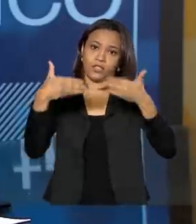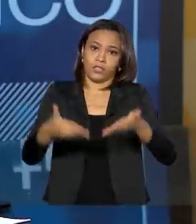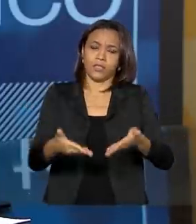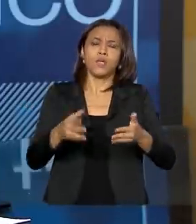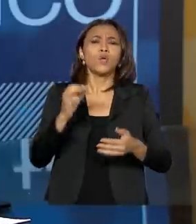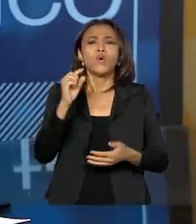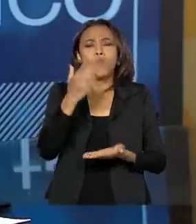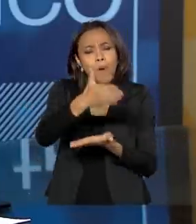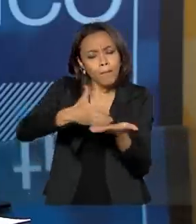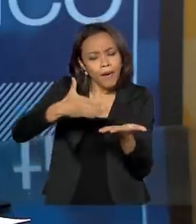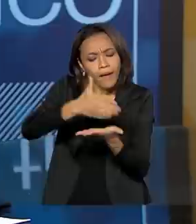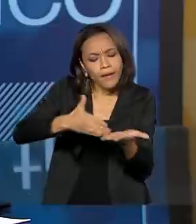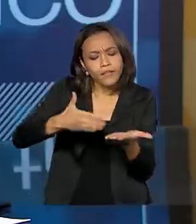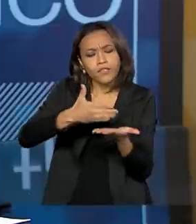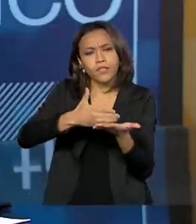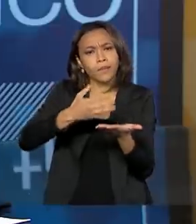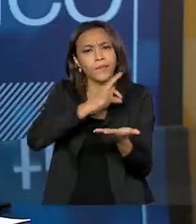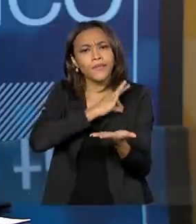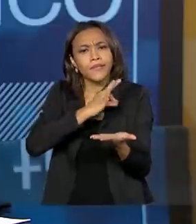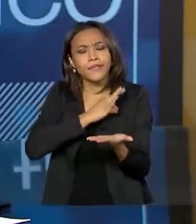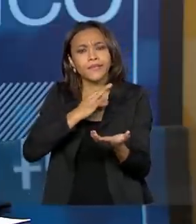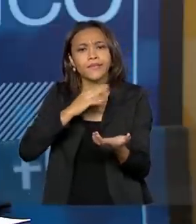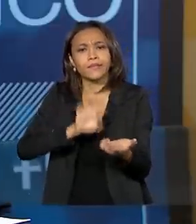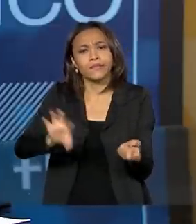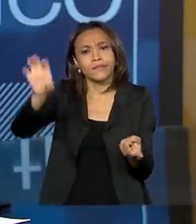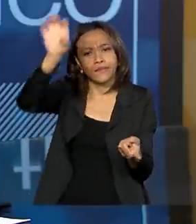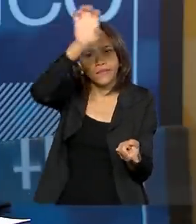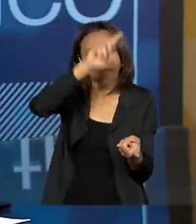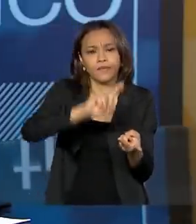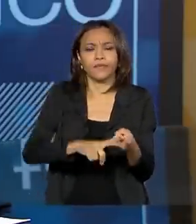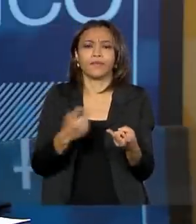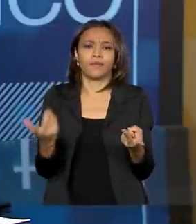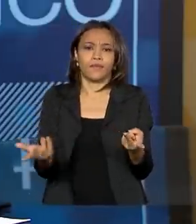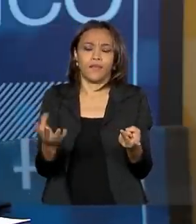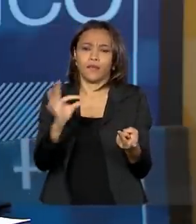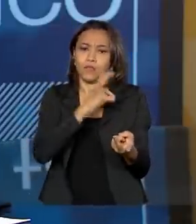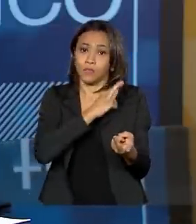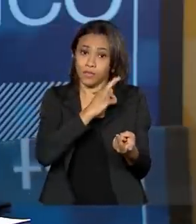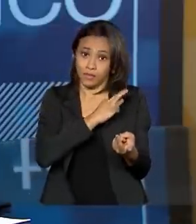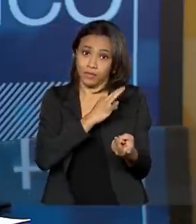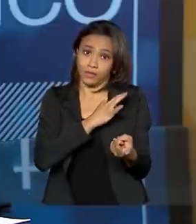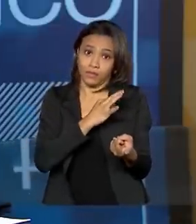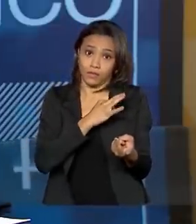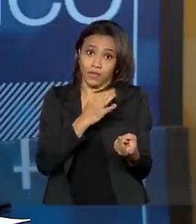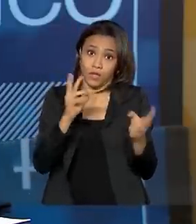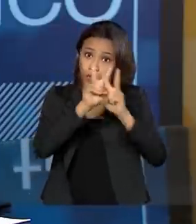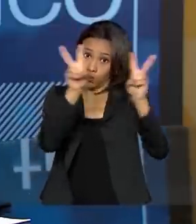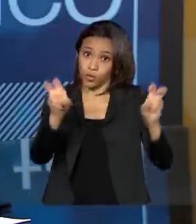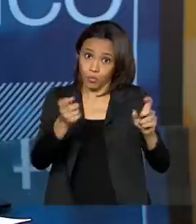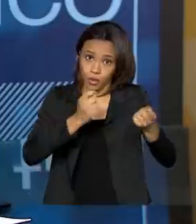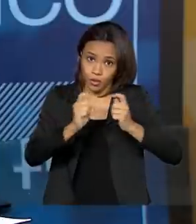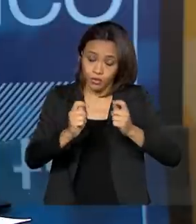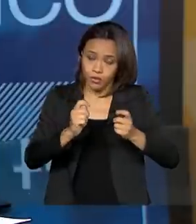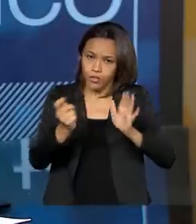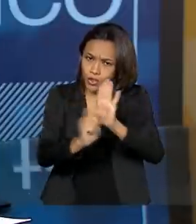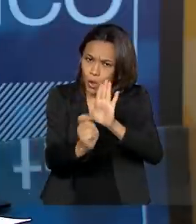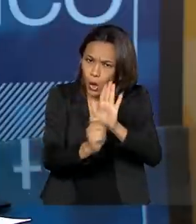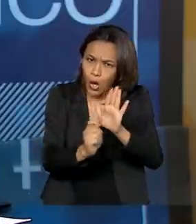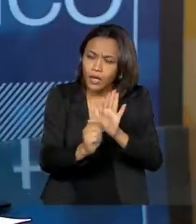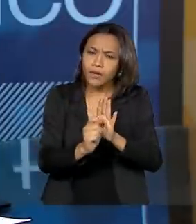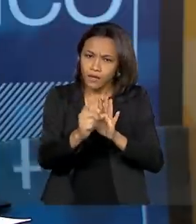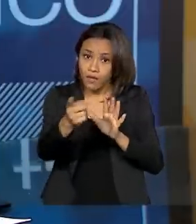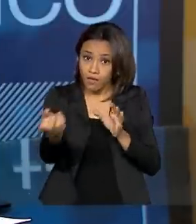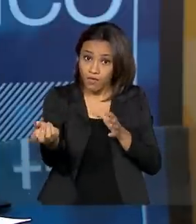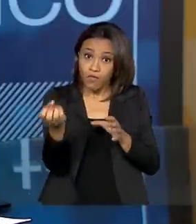ligados às polícias civis, a operações das polícias civis em relação ao tráfico de drogas volta para eles pelo Fundo